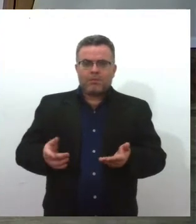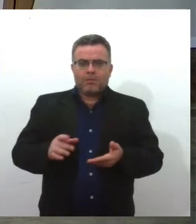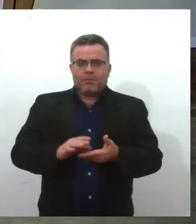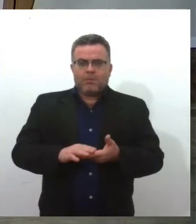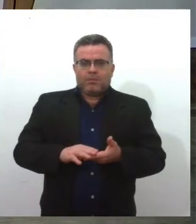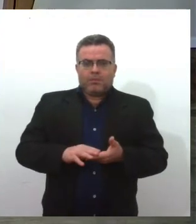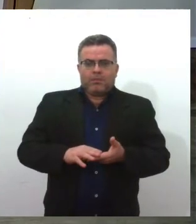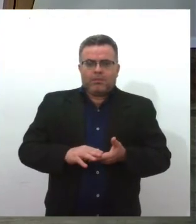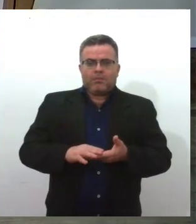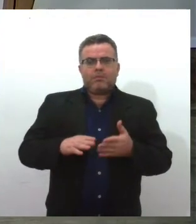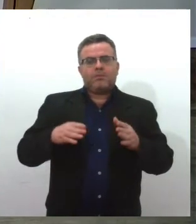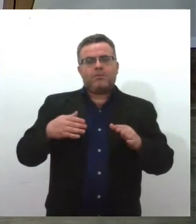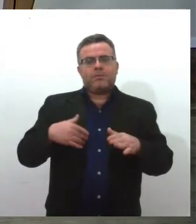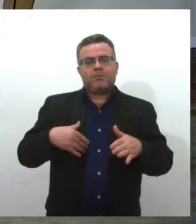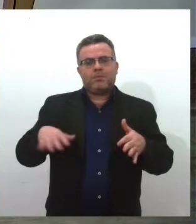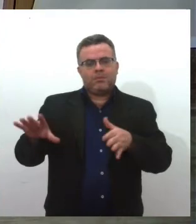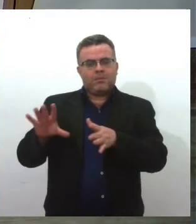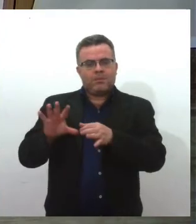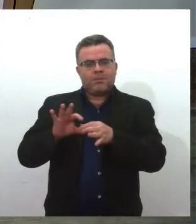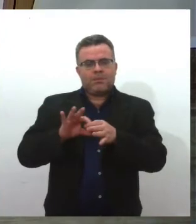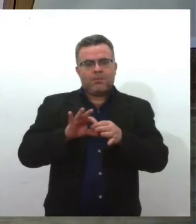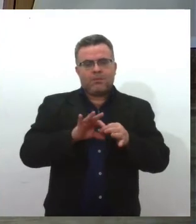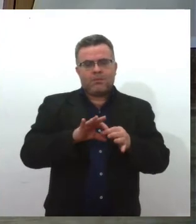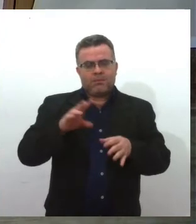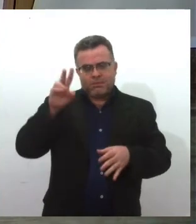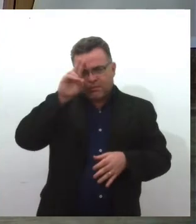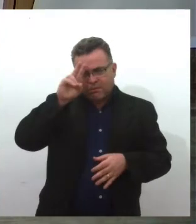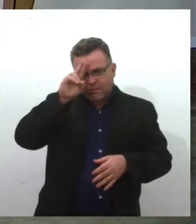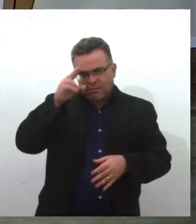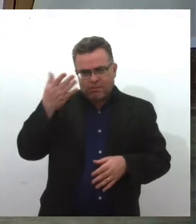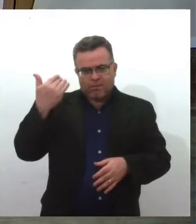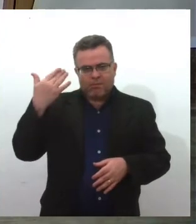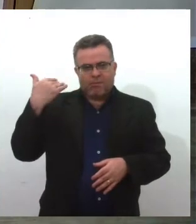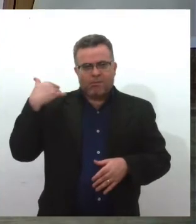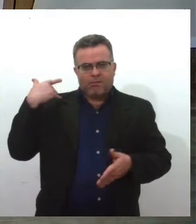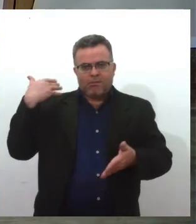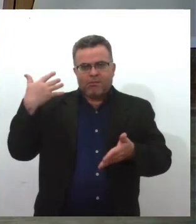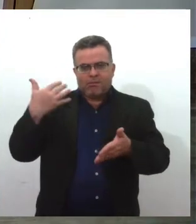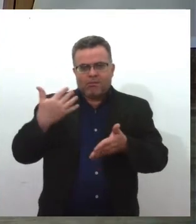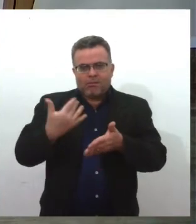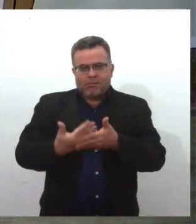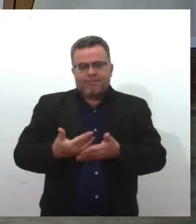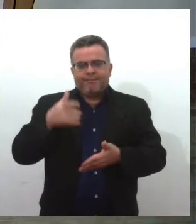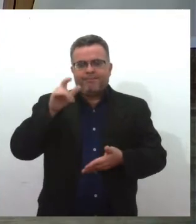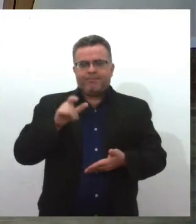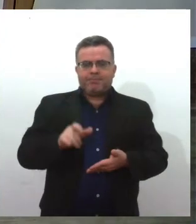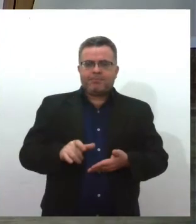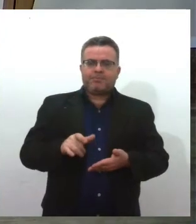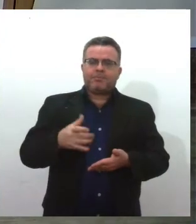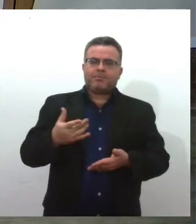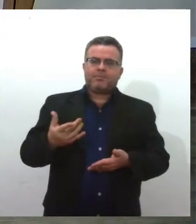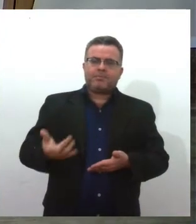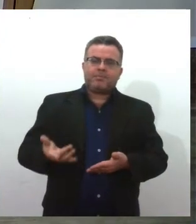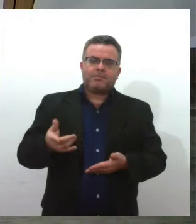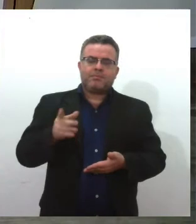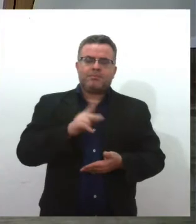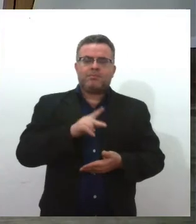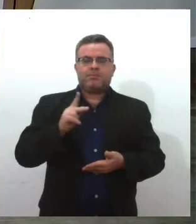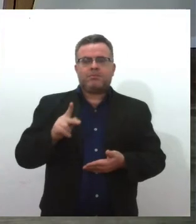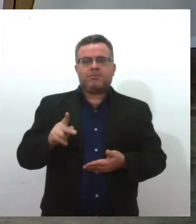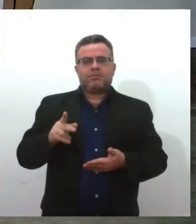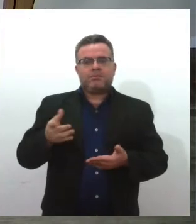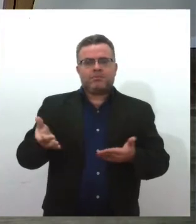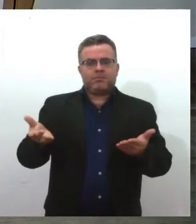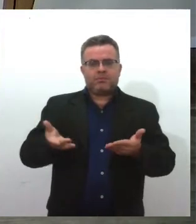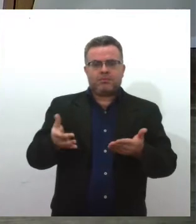entrelaçar de novo as histórias, porque você começou contando como que a história da sua família e a sua é entrelaçada com a de Antonieta, a gente agora